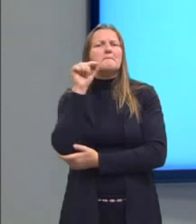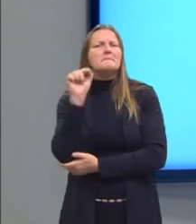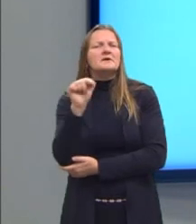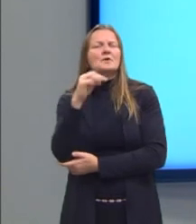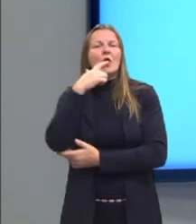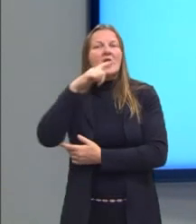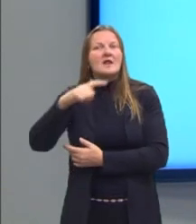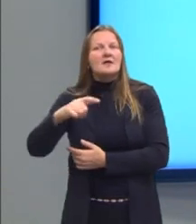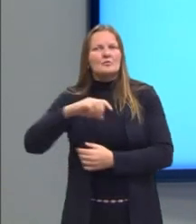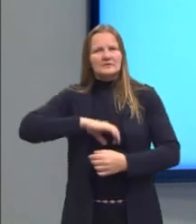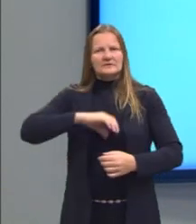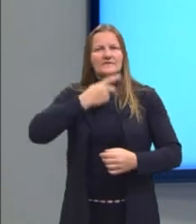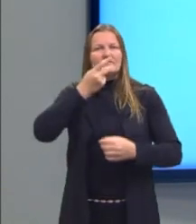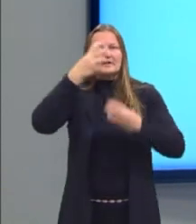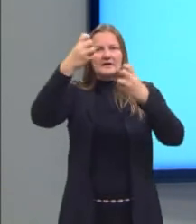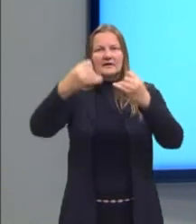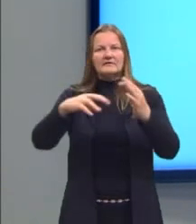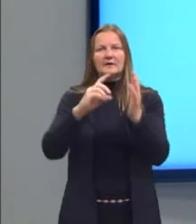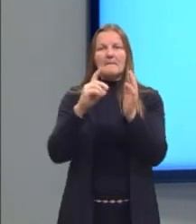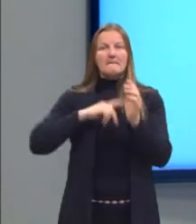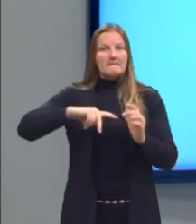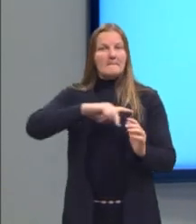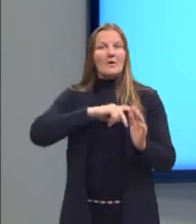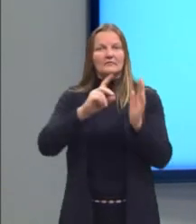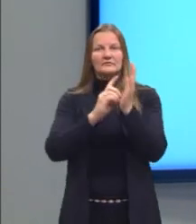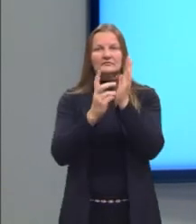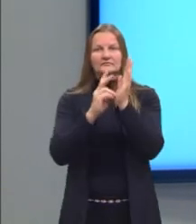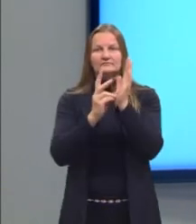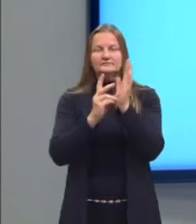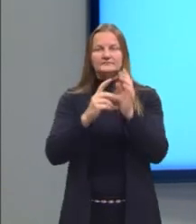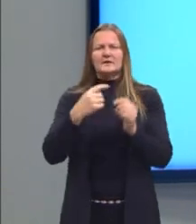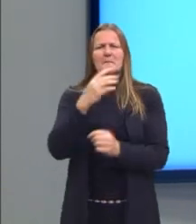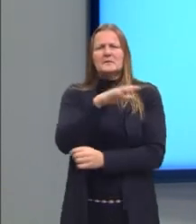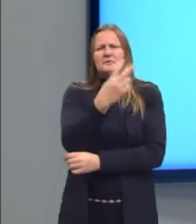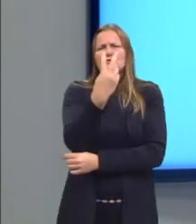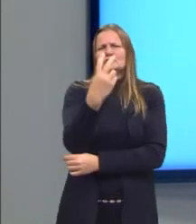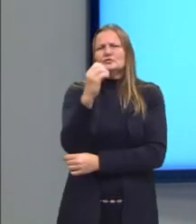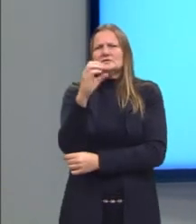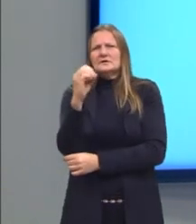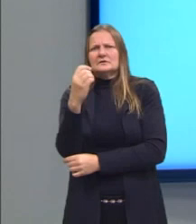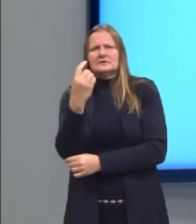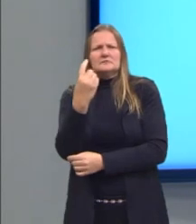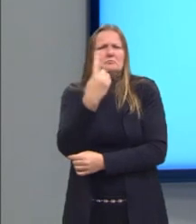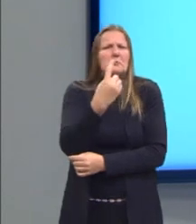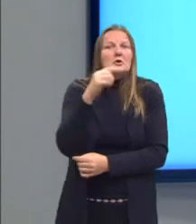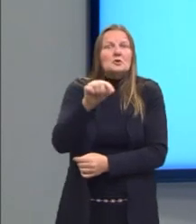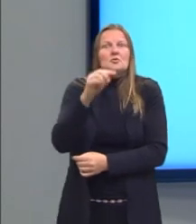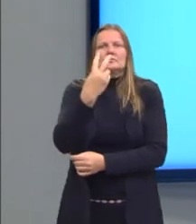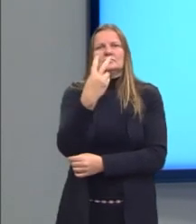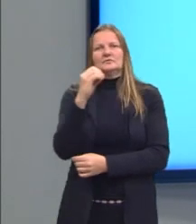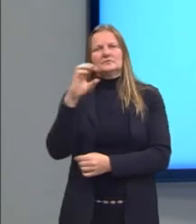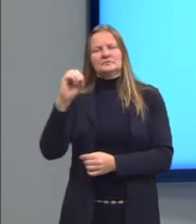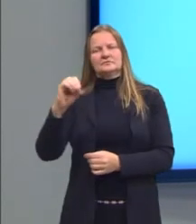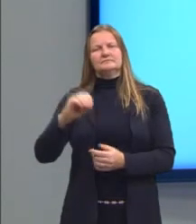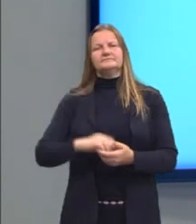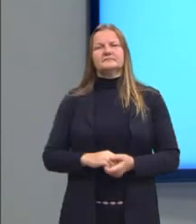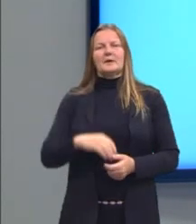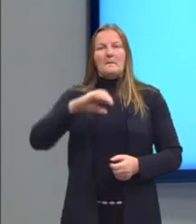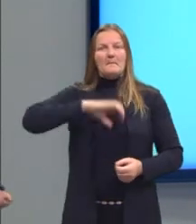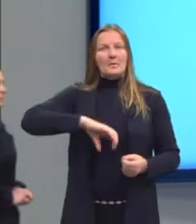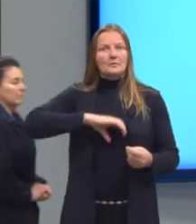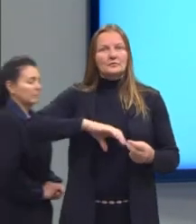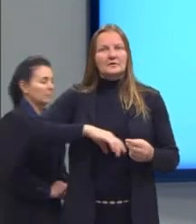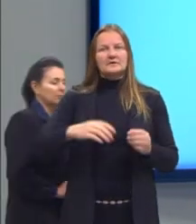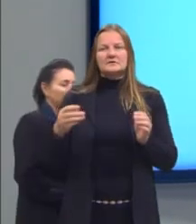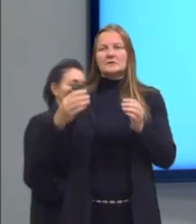línguas faladas pelos povos indígenas. Ou seja, 1.200 línguas faladas. O português,